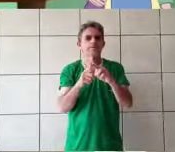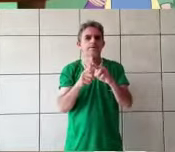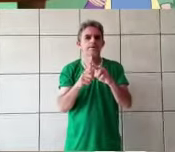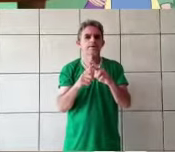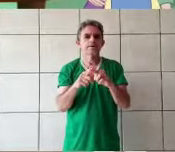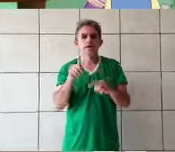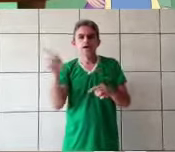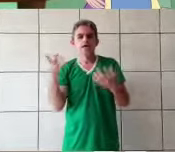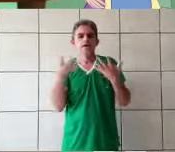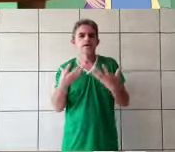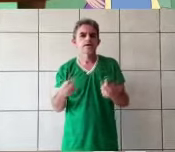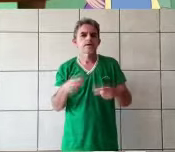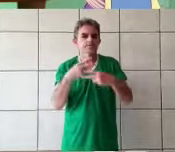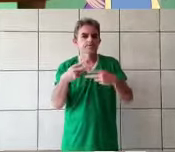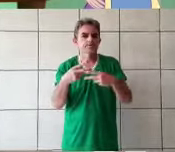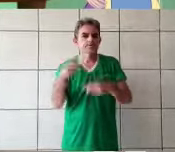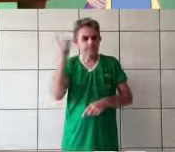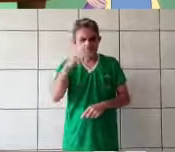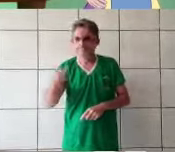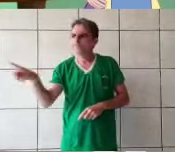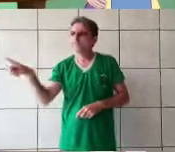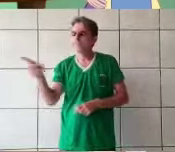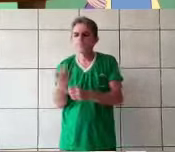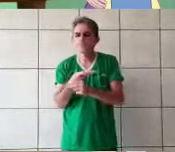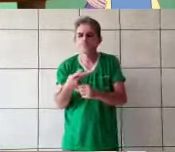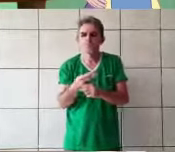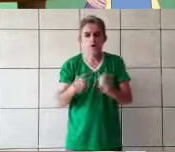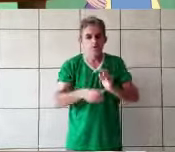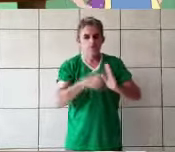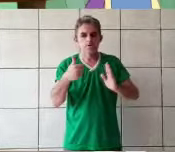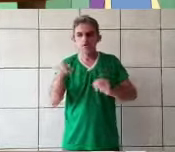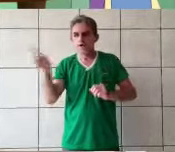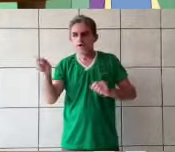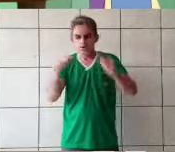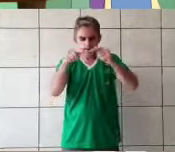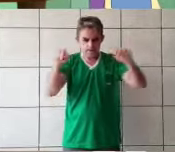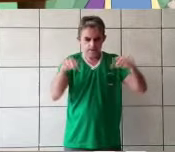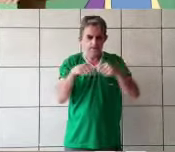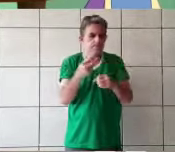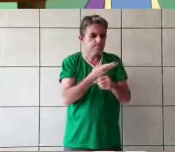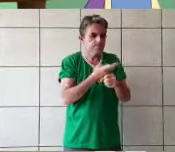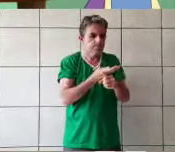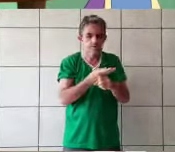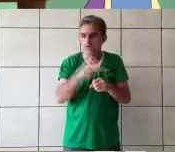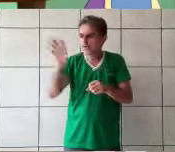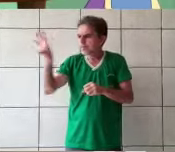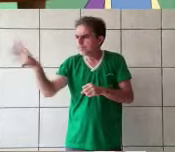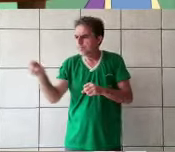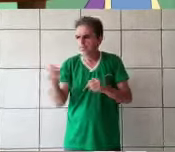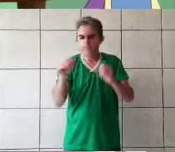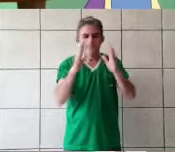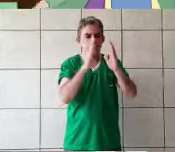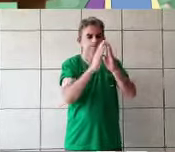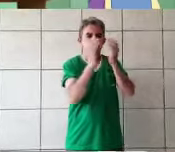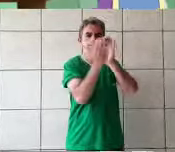para te ajudar. Agora me traga uma abóbora e sete ratos. Cinderela não conseguia